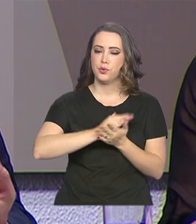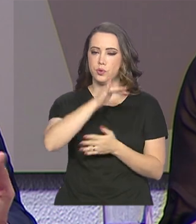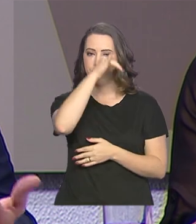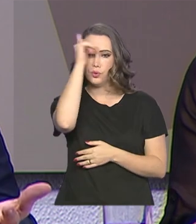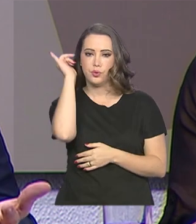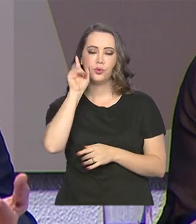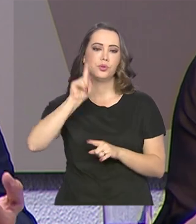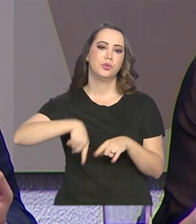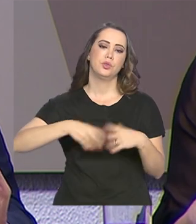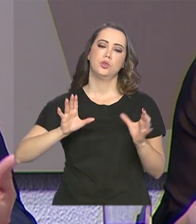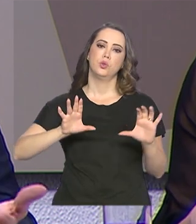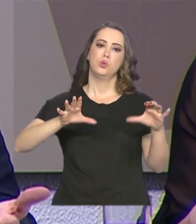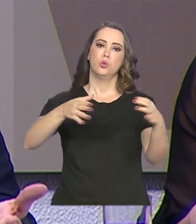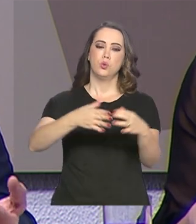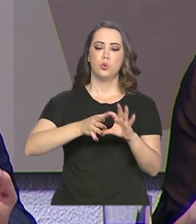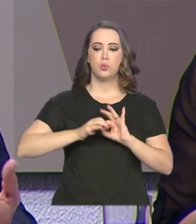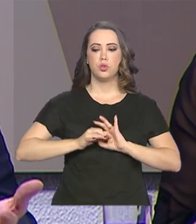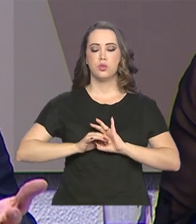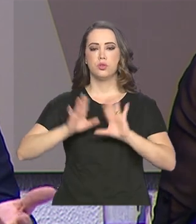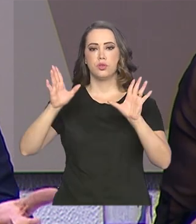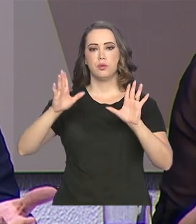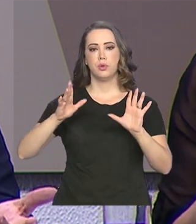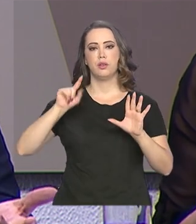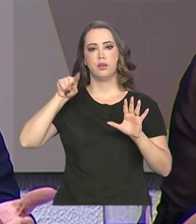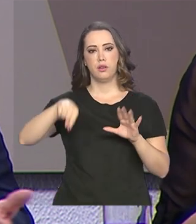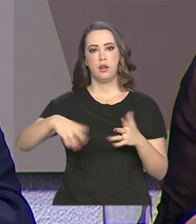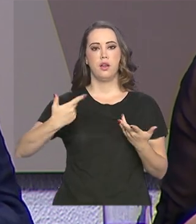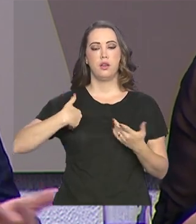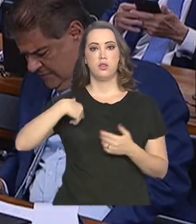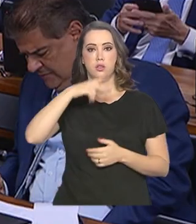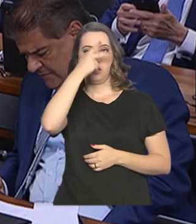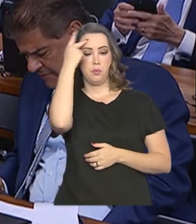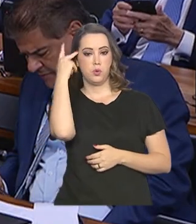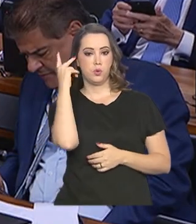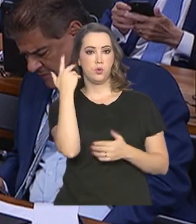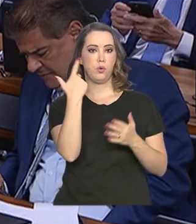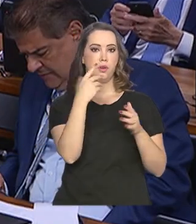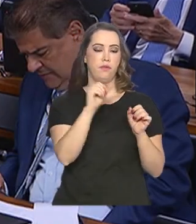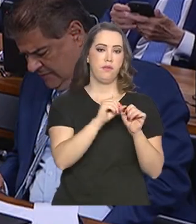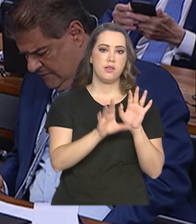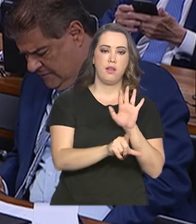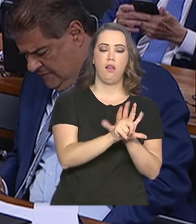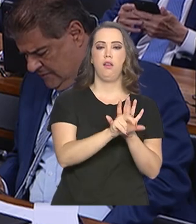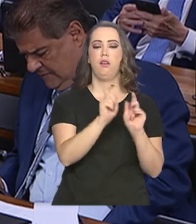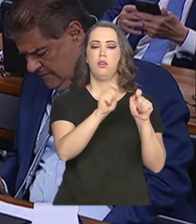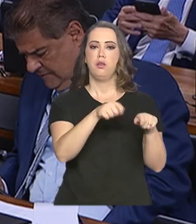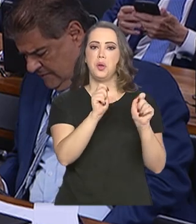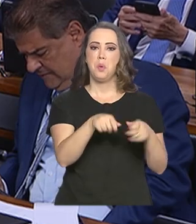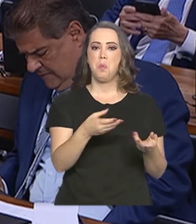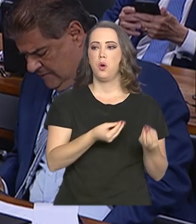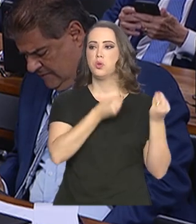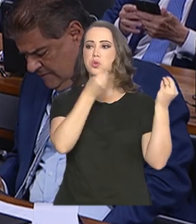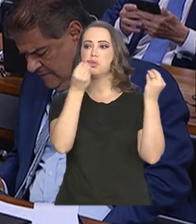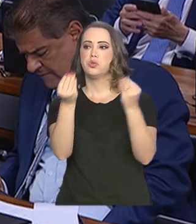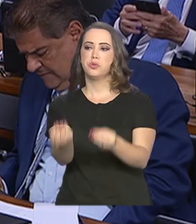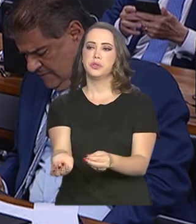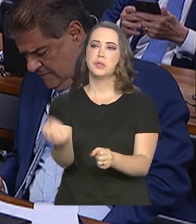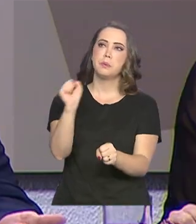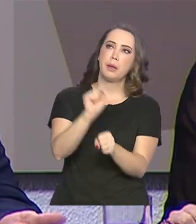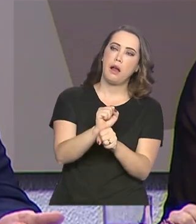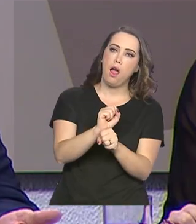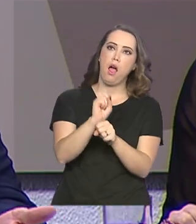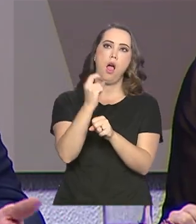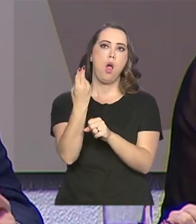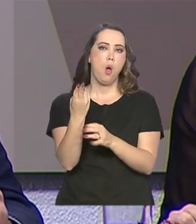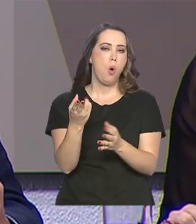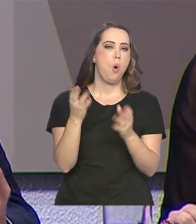sujeita à liberdade de conformação do legislador, que ele pode regular, atribuindo efeito suspensivo, retirando